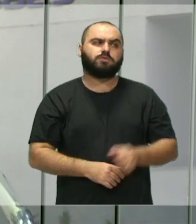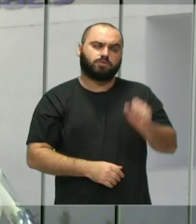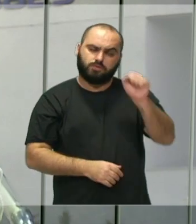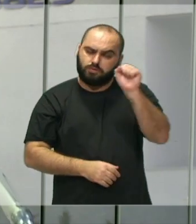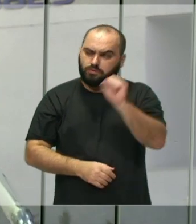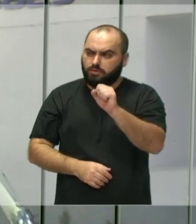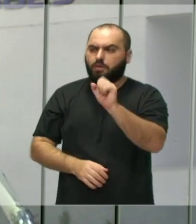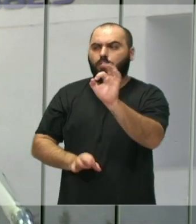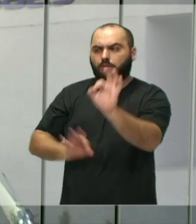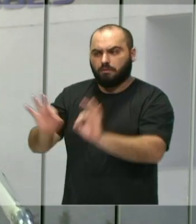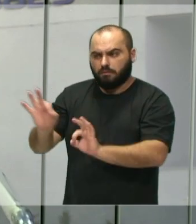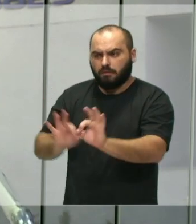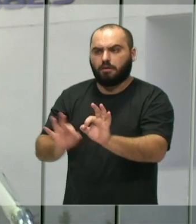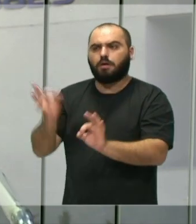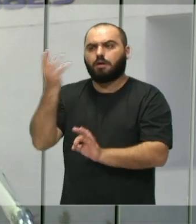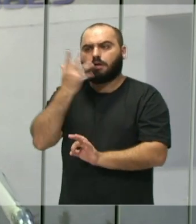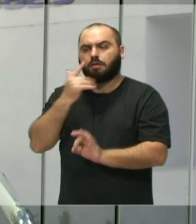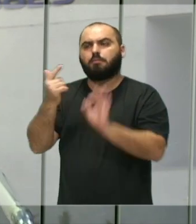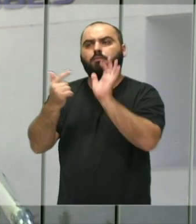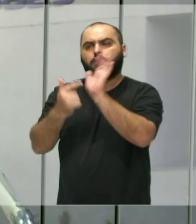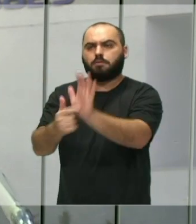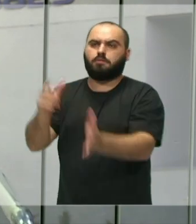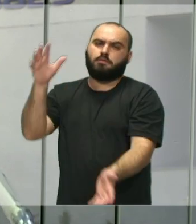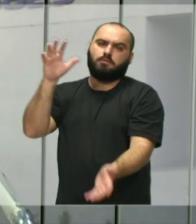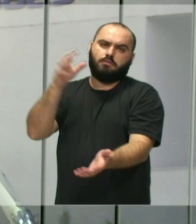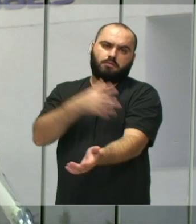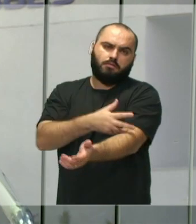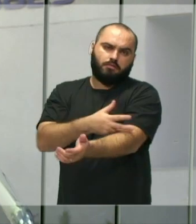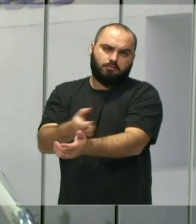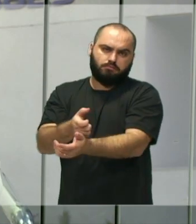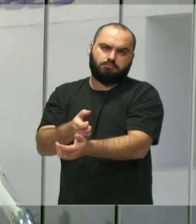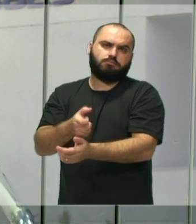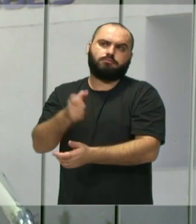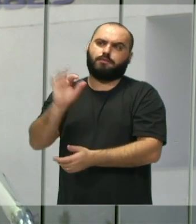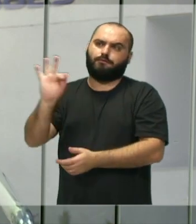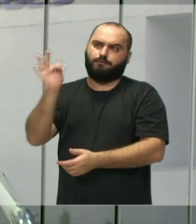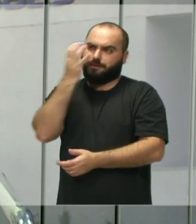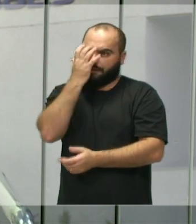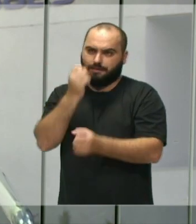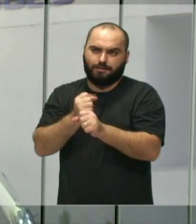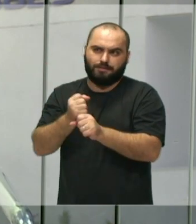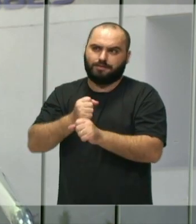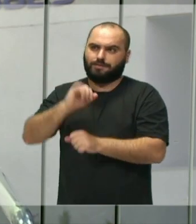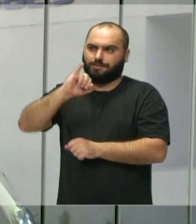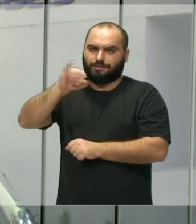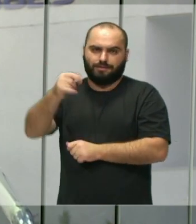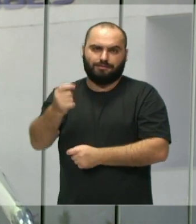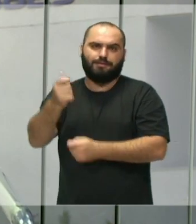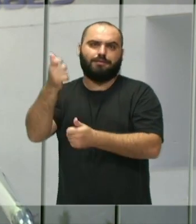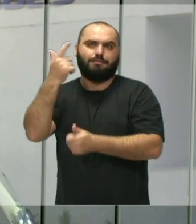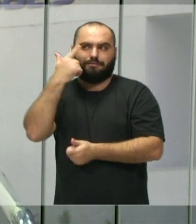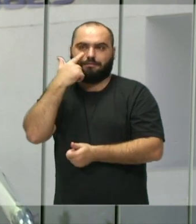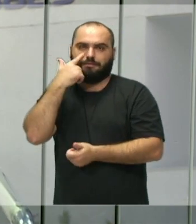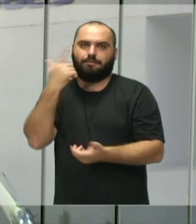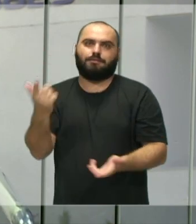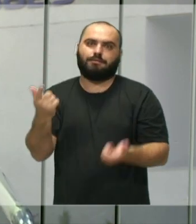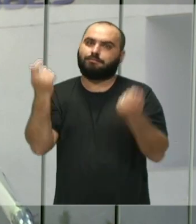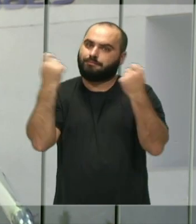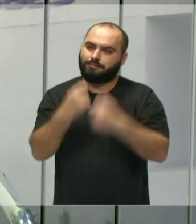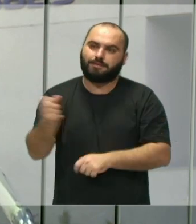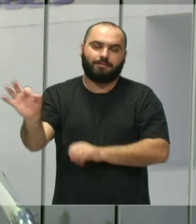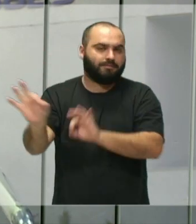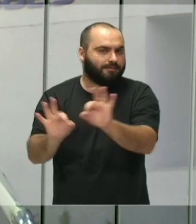vereadora? Então, vai ter que ser